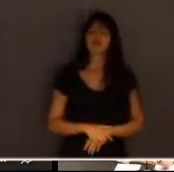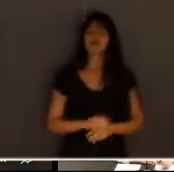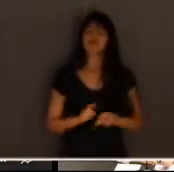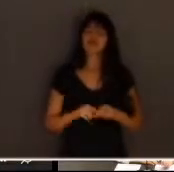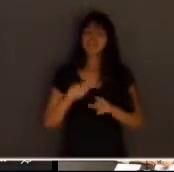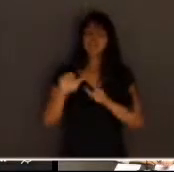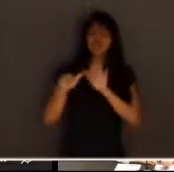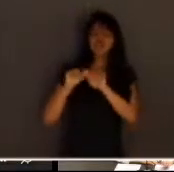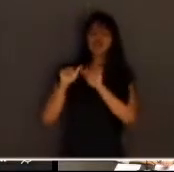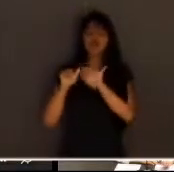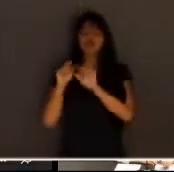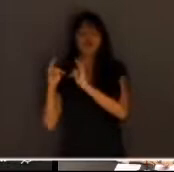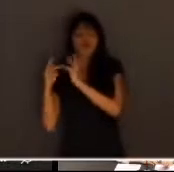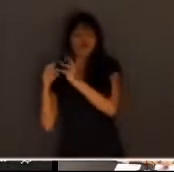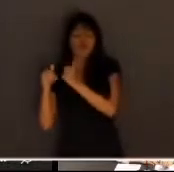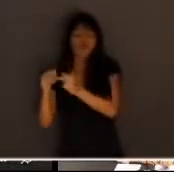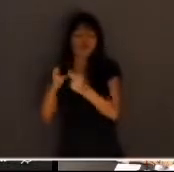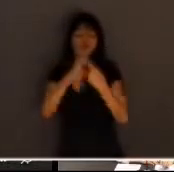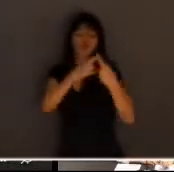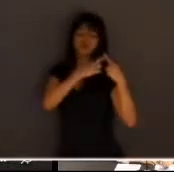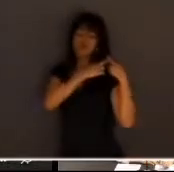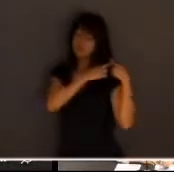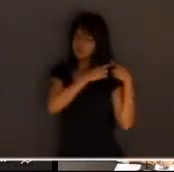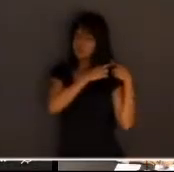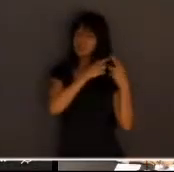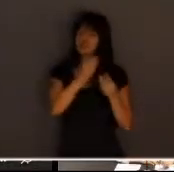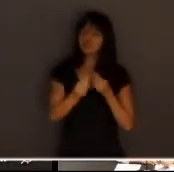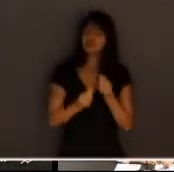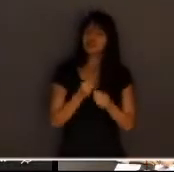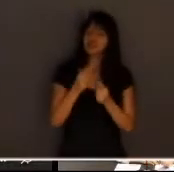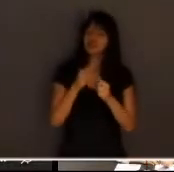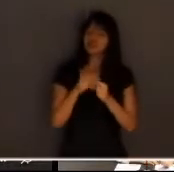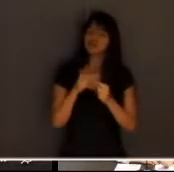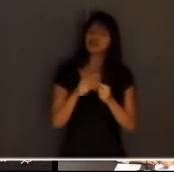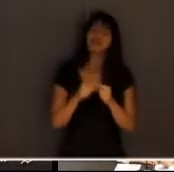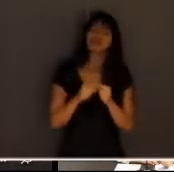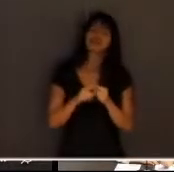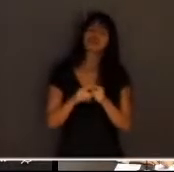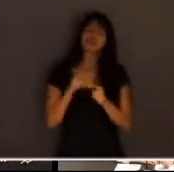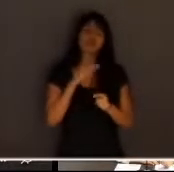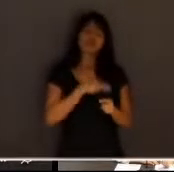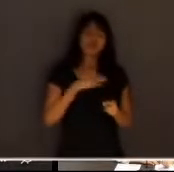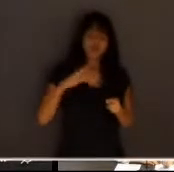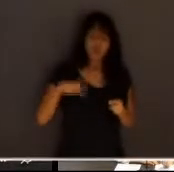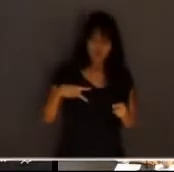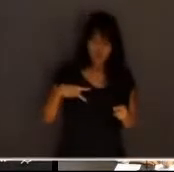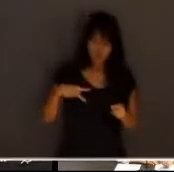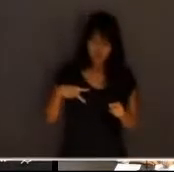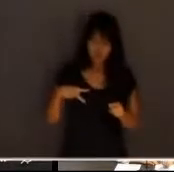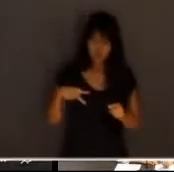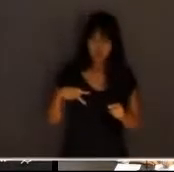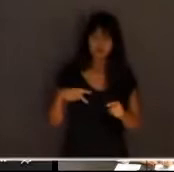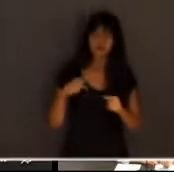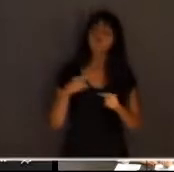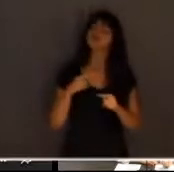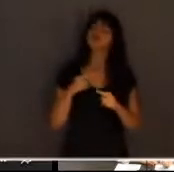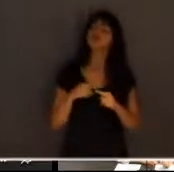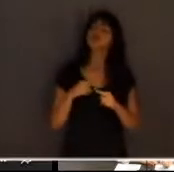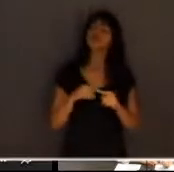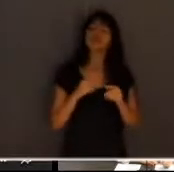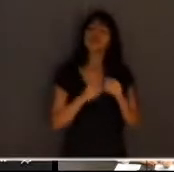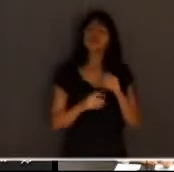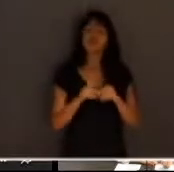chamando a responsabilidade uma vez que é o ministério público destinatário das investigações